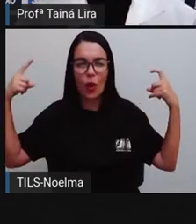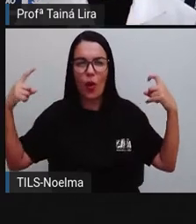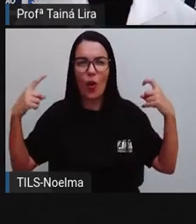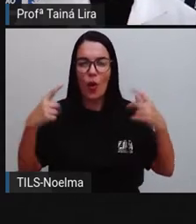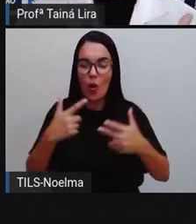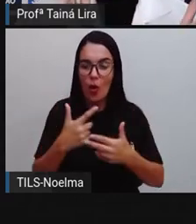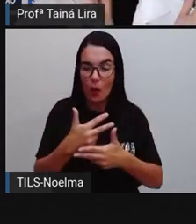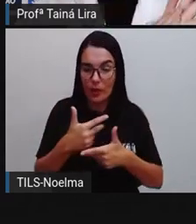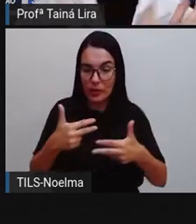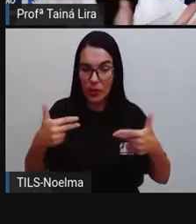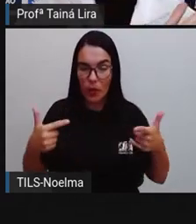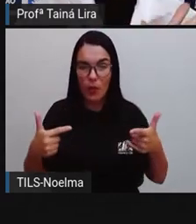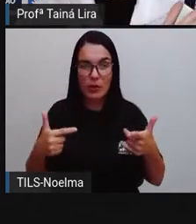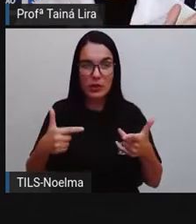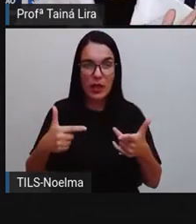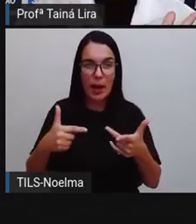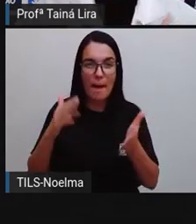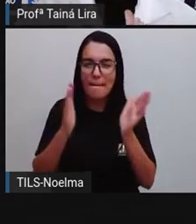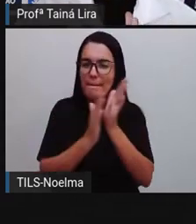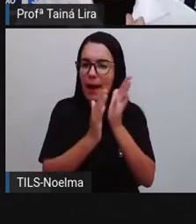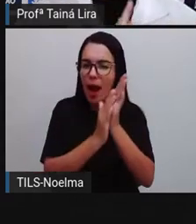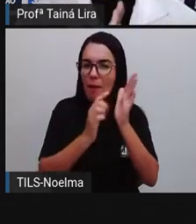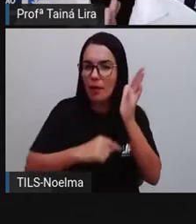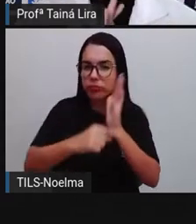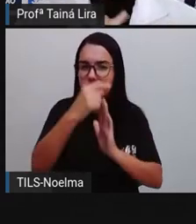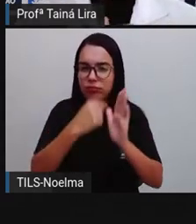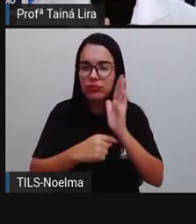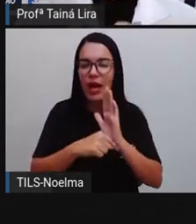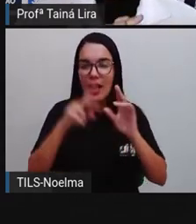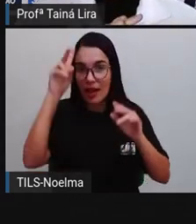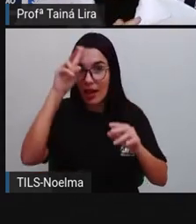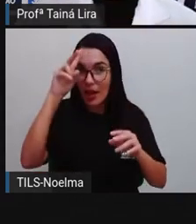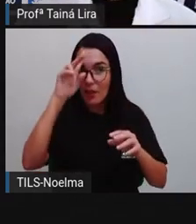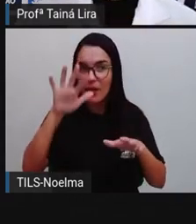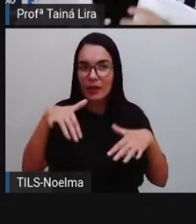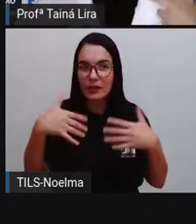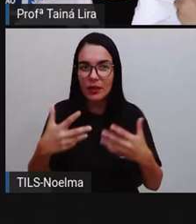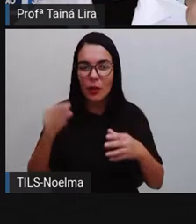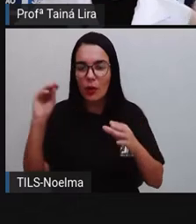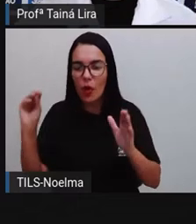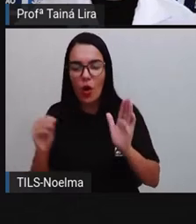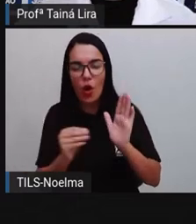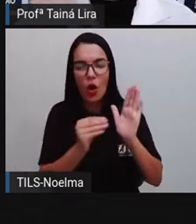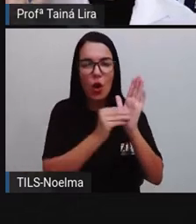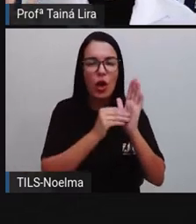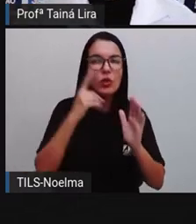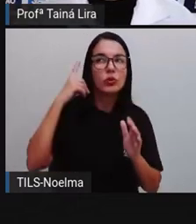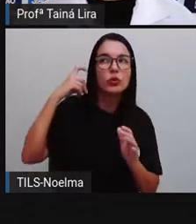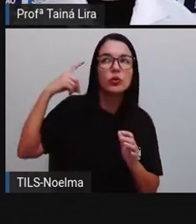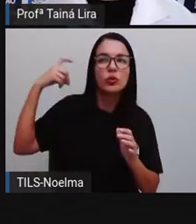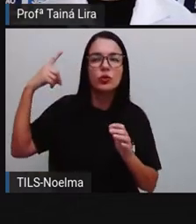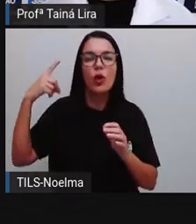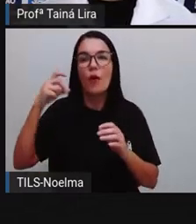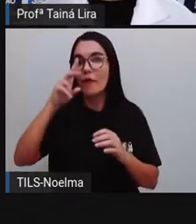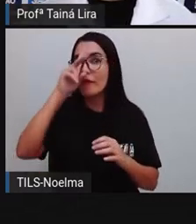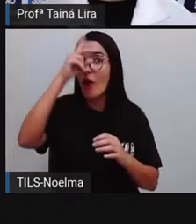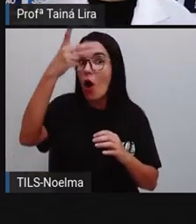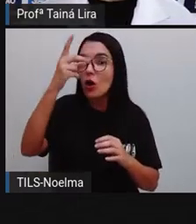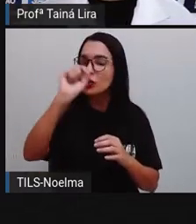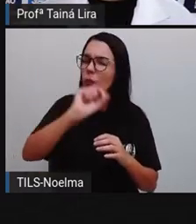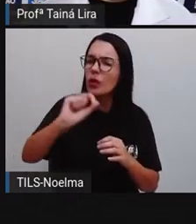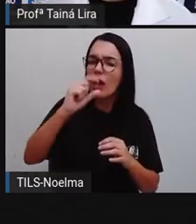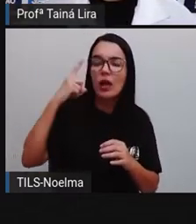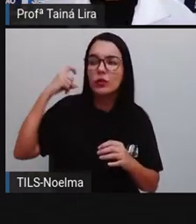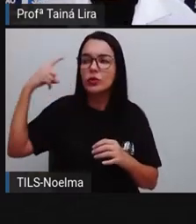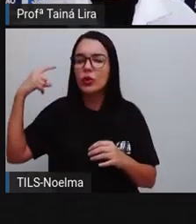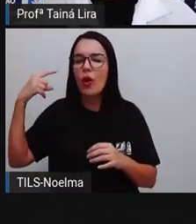os objetos, com a palma. Lembra? E a gente foi ali colocando, né? O que era um som grave, o que era um som agudo,